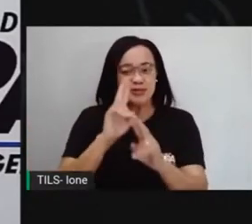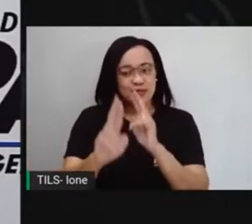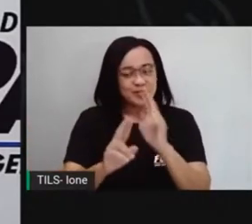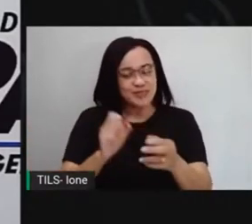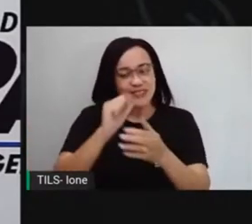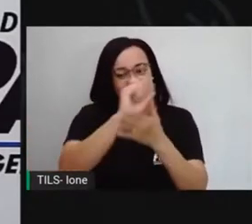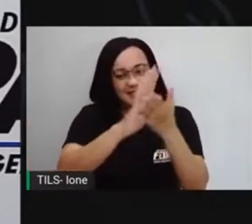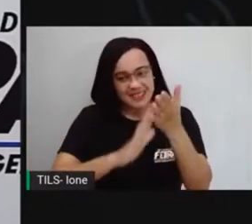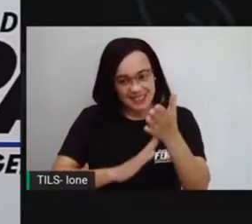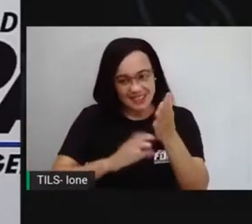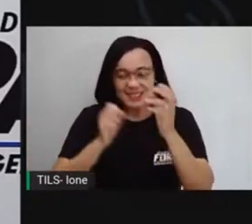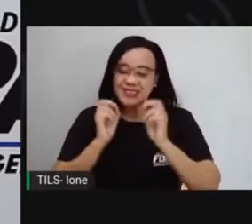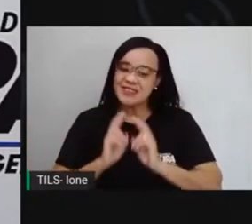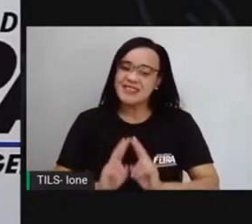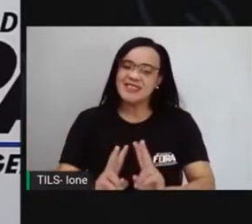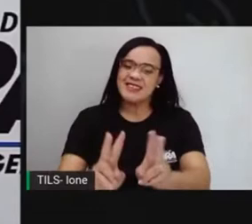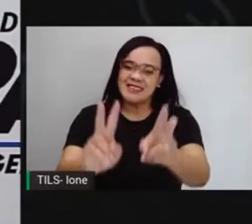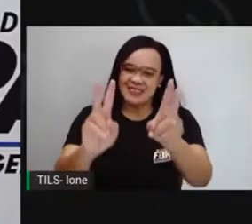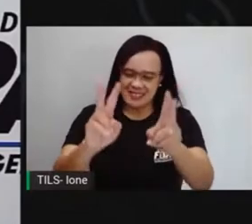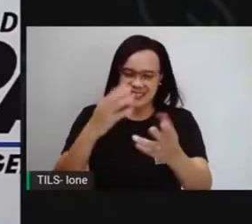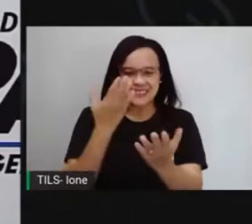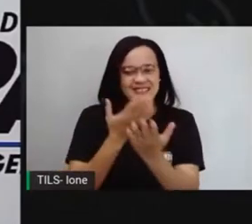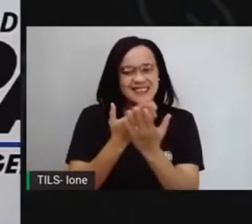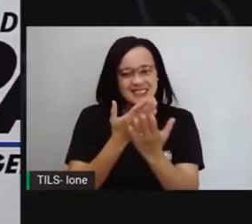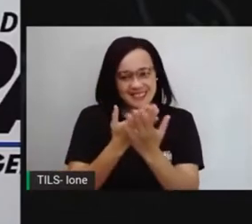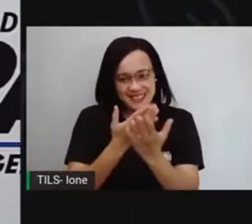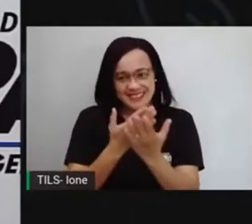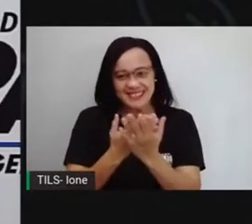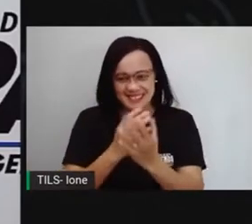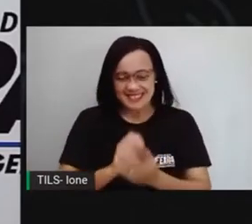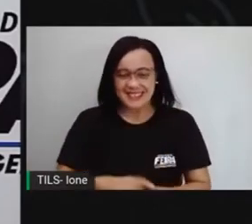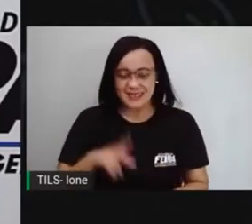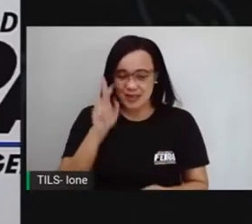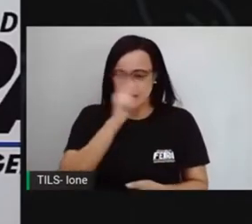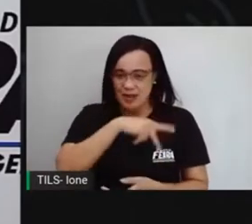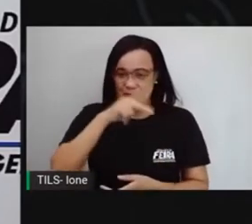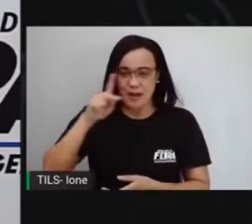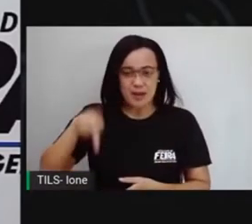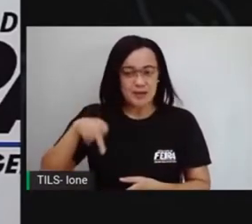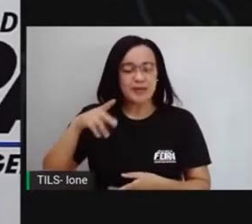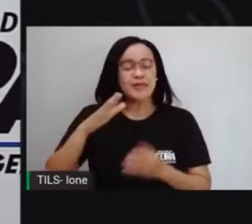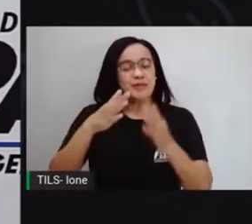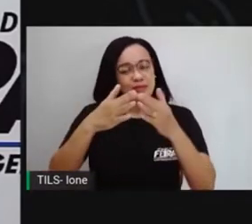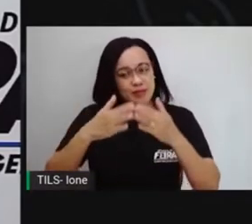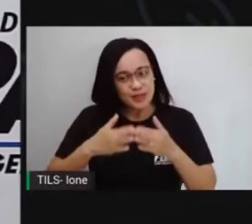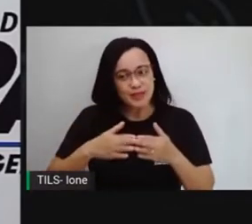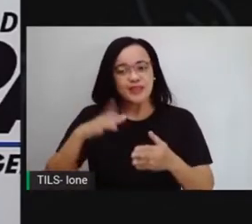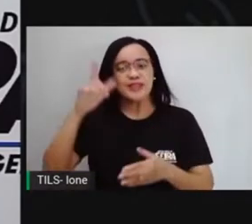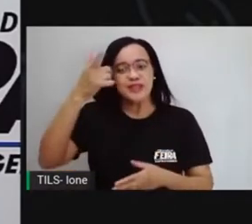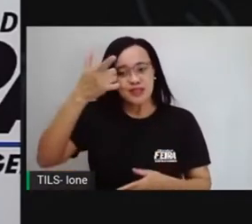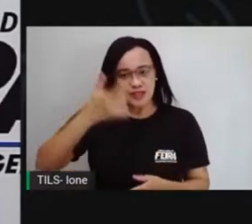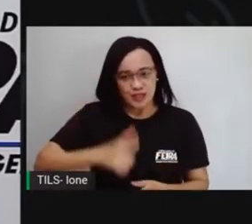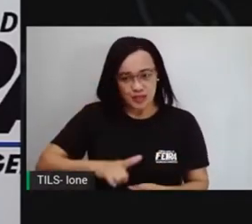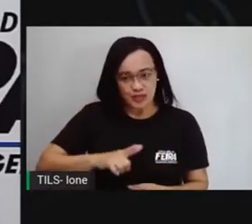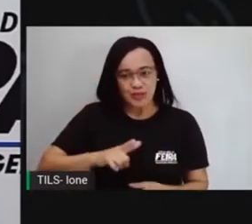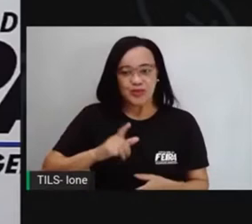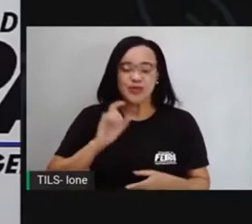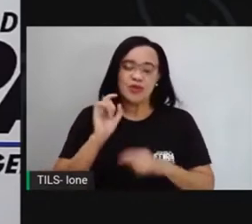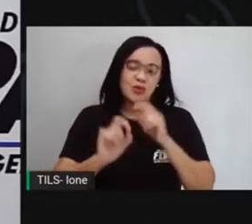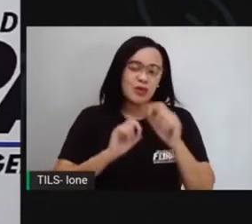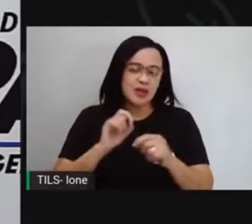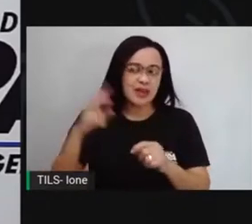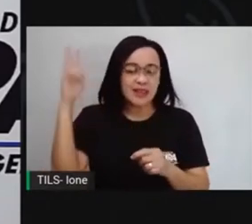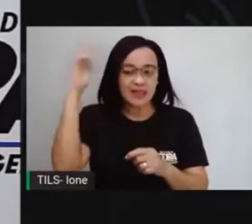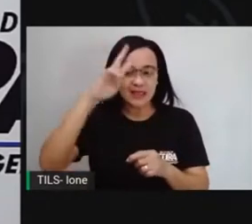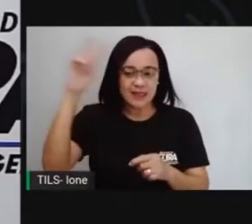continuidade aos seus estudos. A PRO novamente aí já fez esse pedido, né, anteriormente, mas a PRO lembra aí novamente